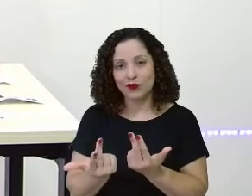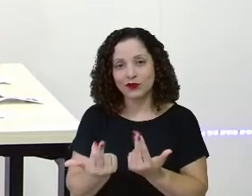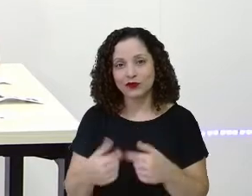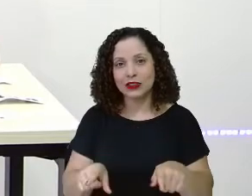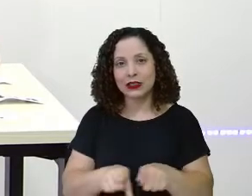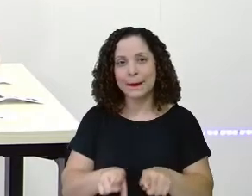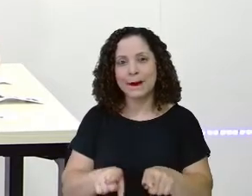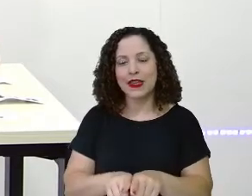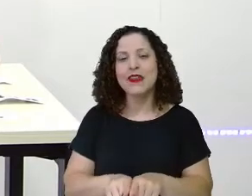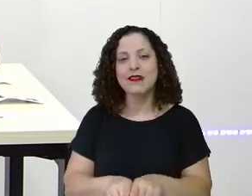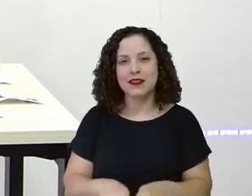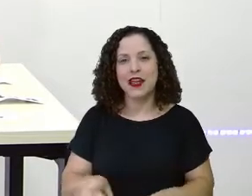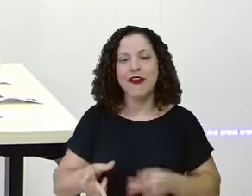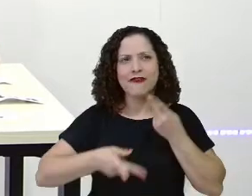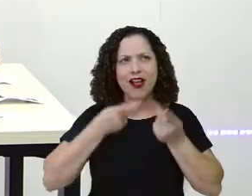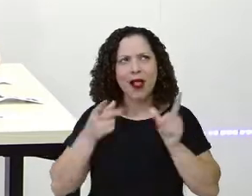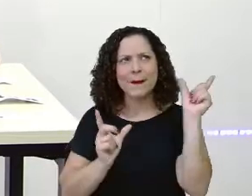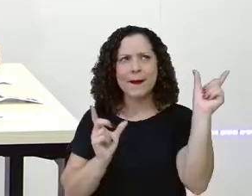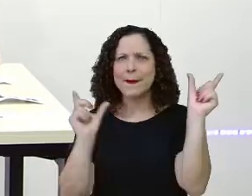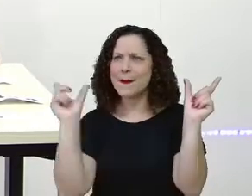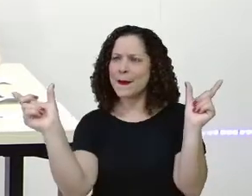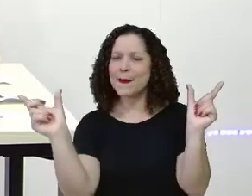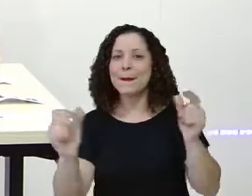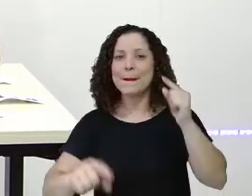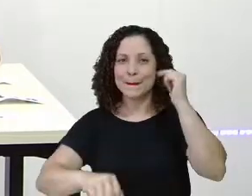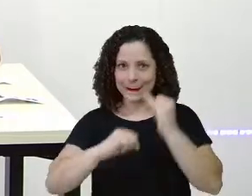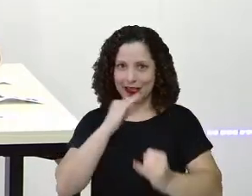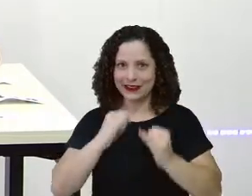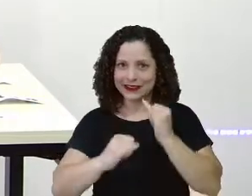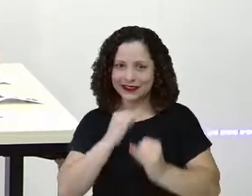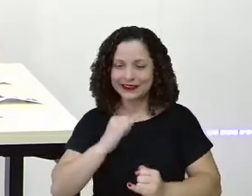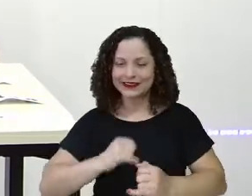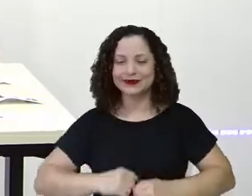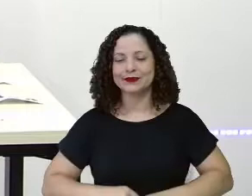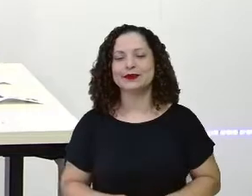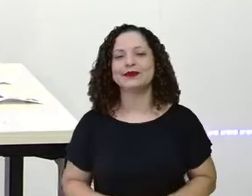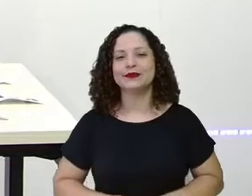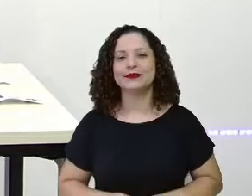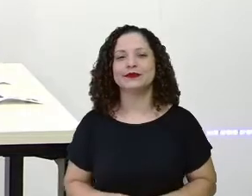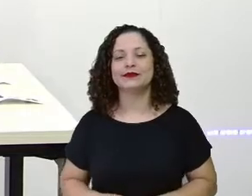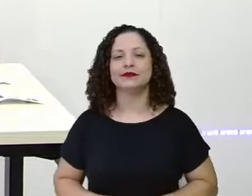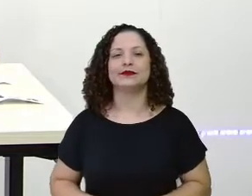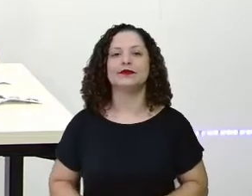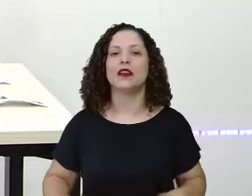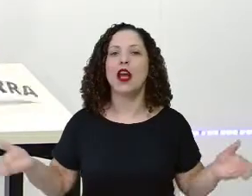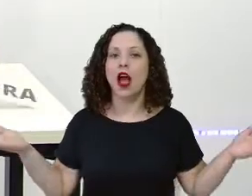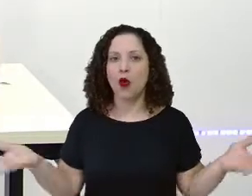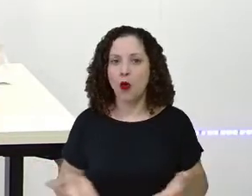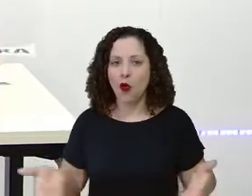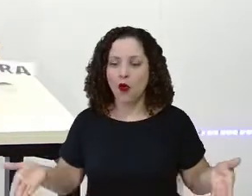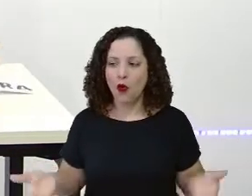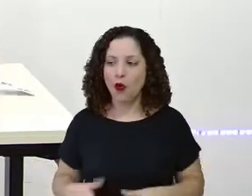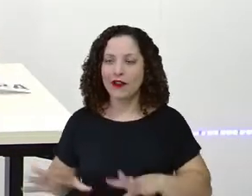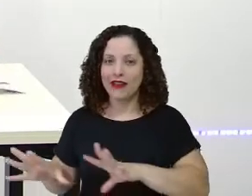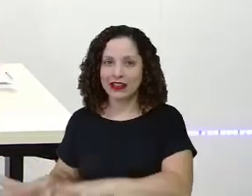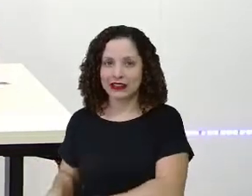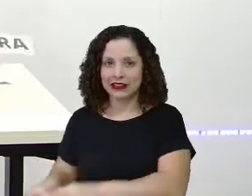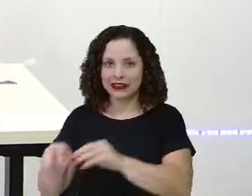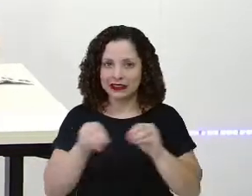final! Sabia e dia! Tá certo? Agora, vou tirar aqui e a gente vai